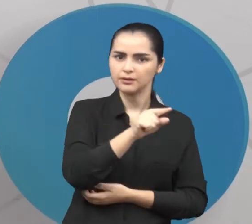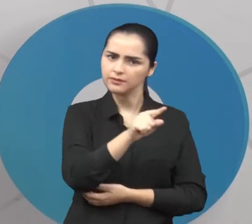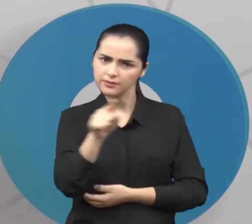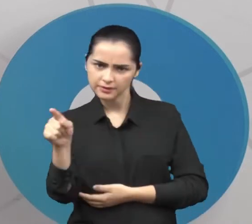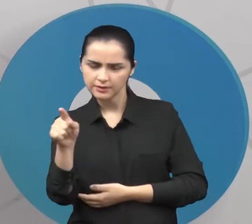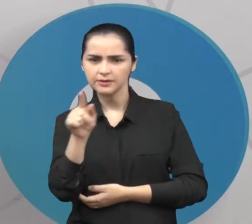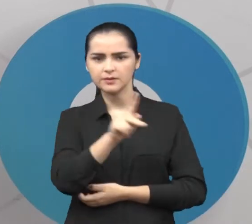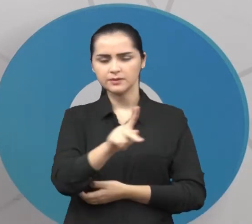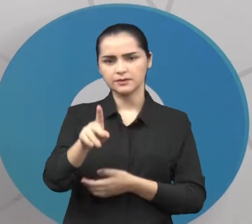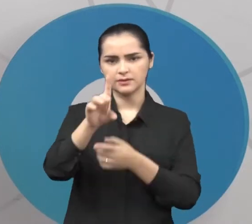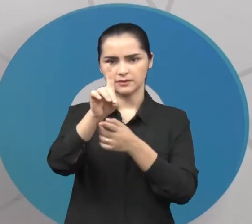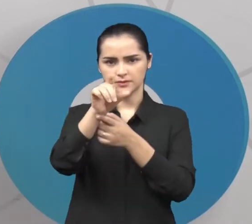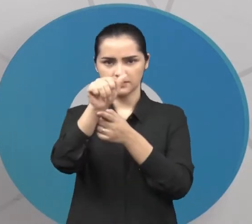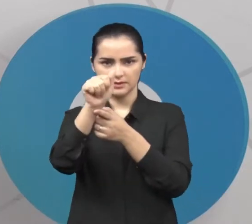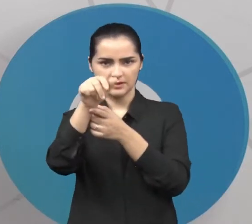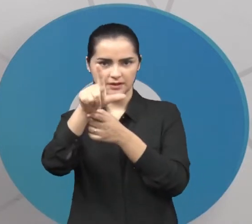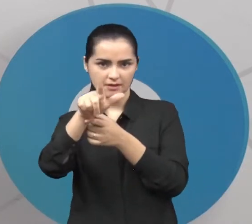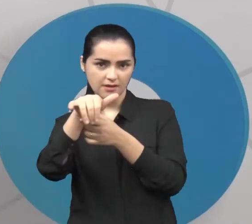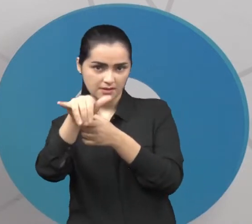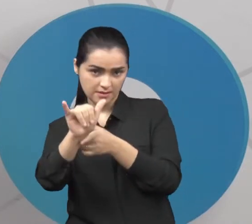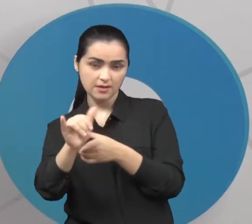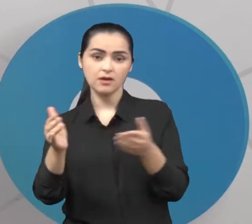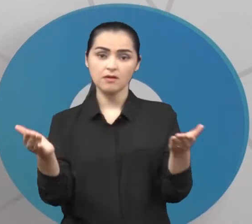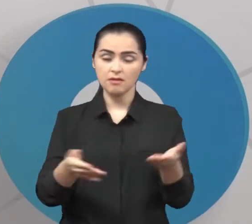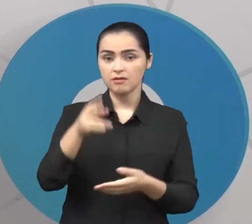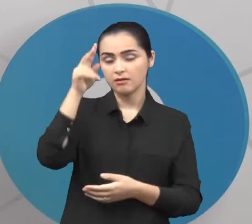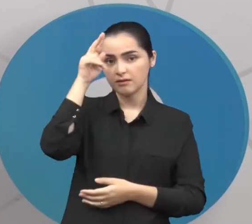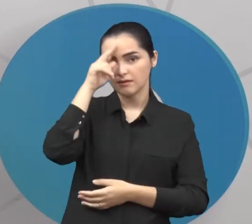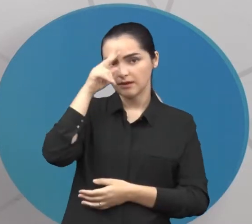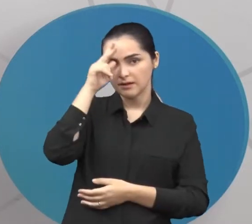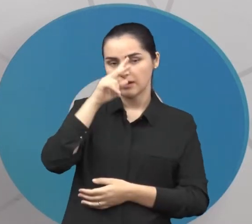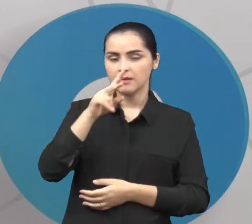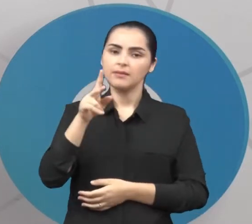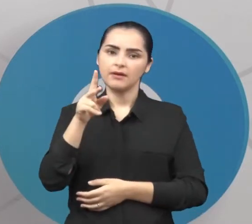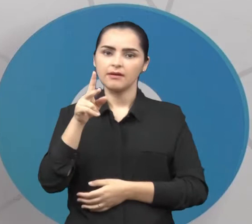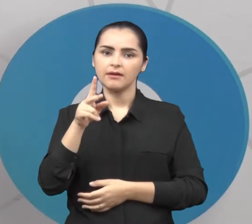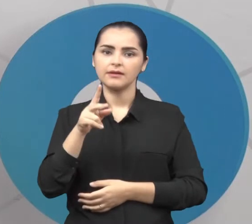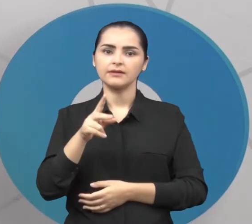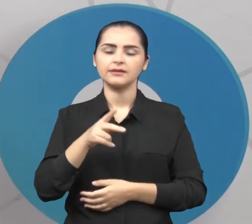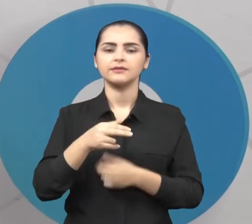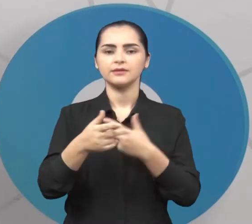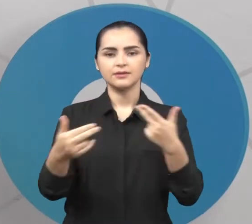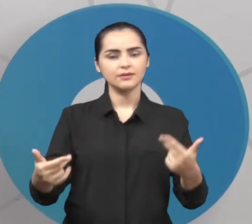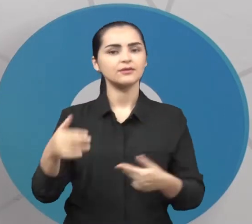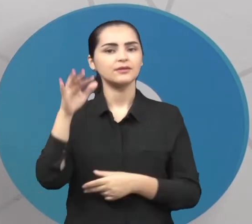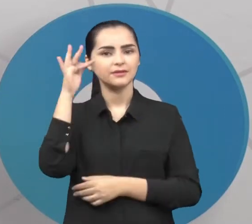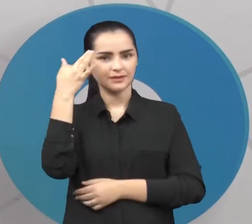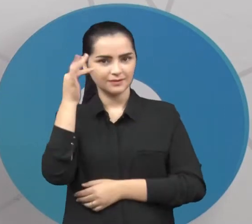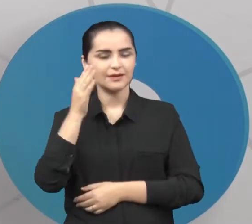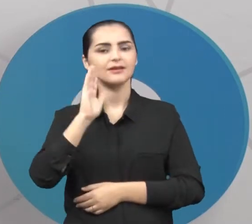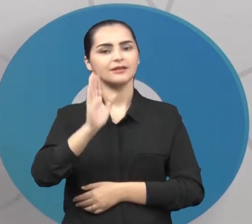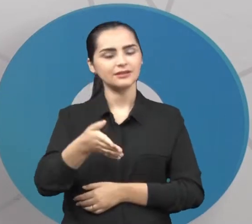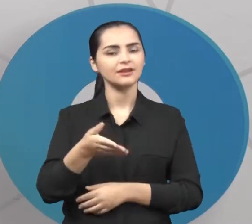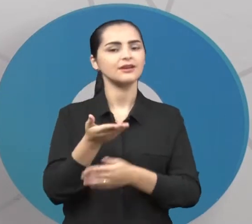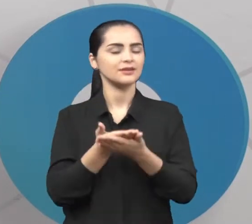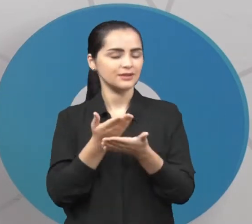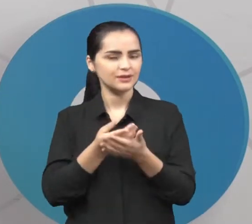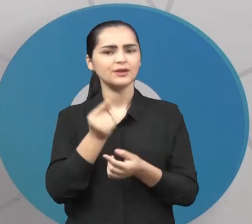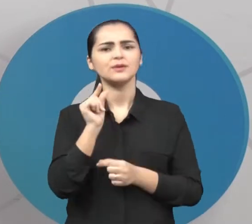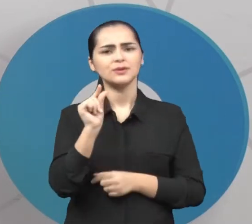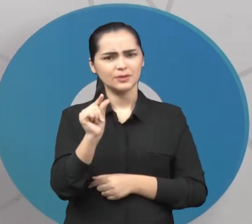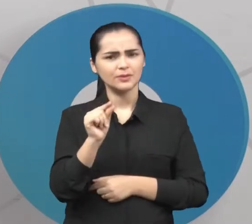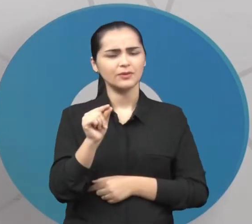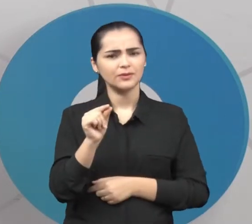professora Dali e hoje a gente vai relembrar algumas coisas sobre fábulas, que nós já até falamos um pouco sobre elas.